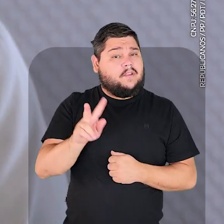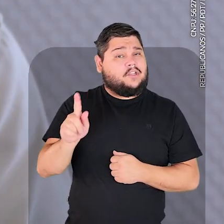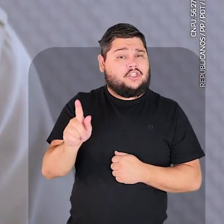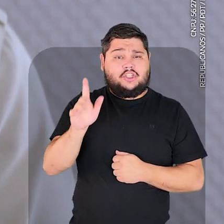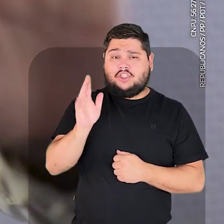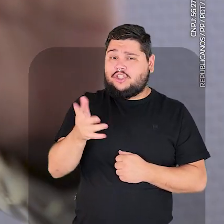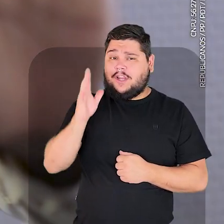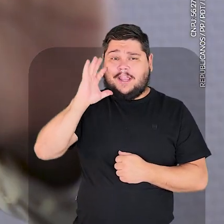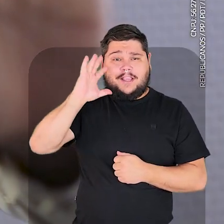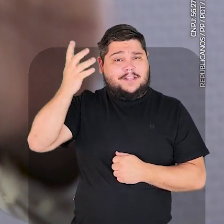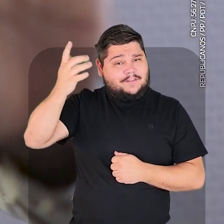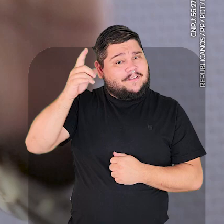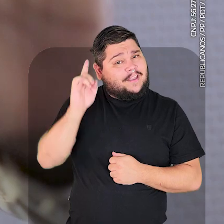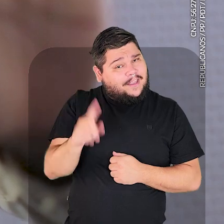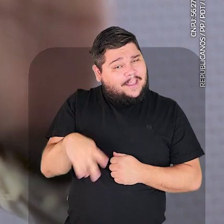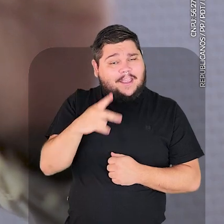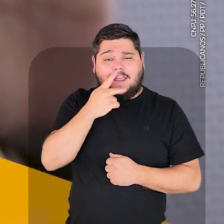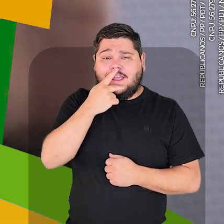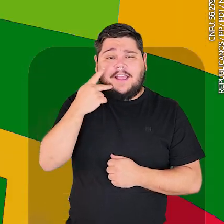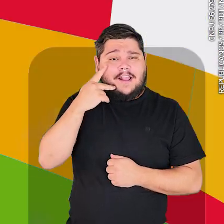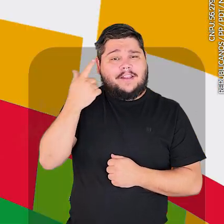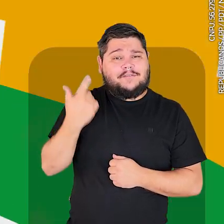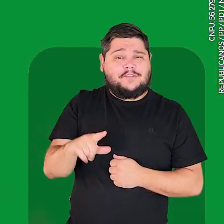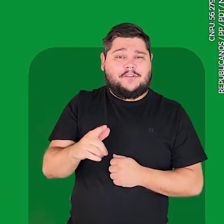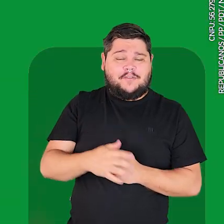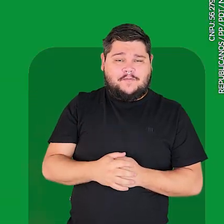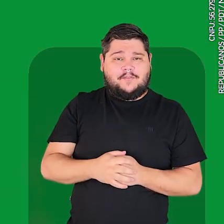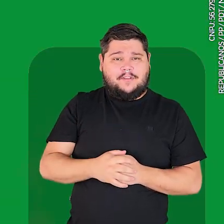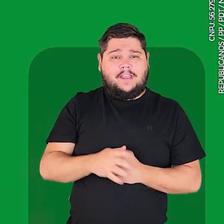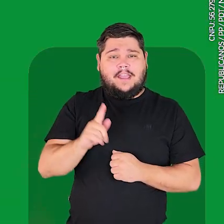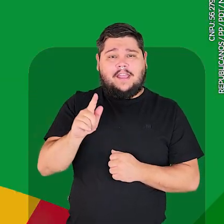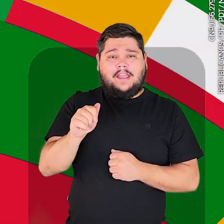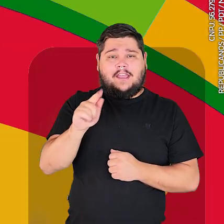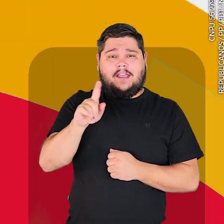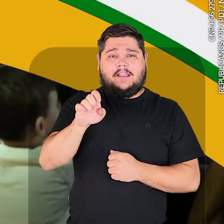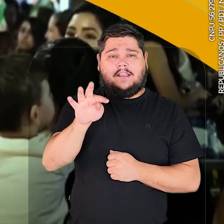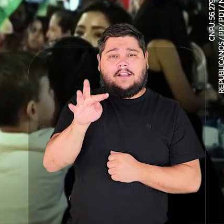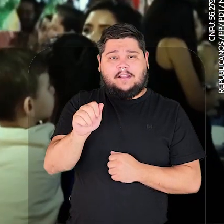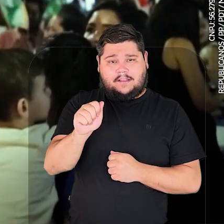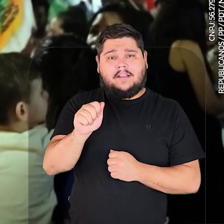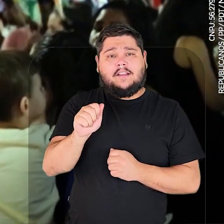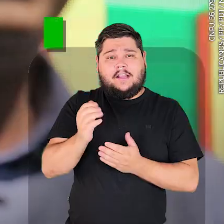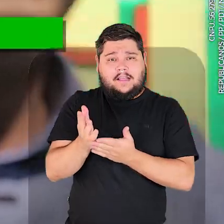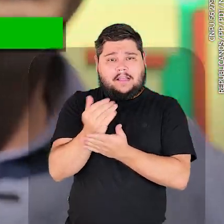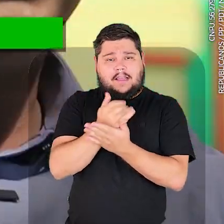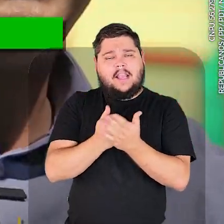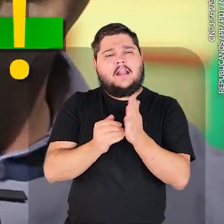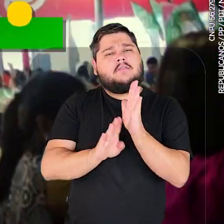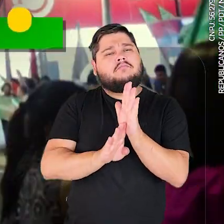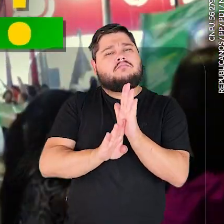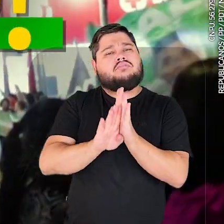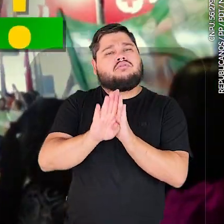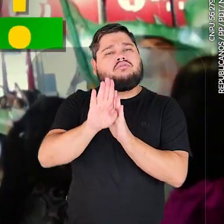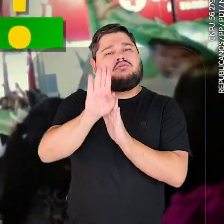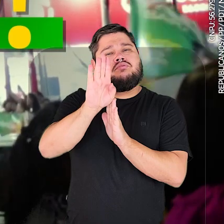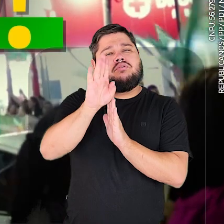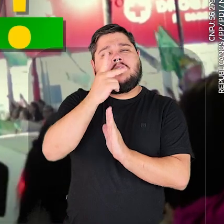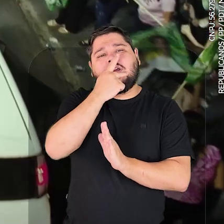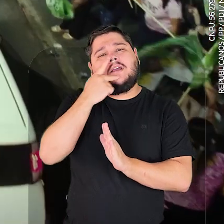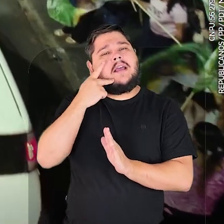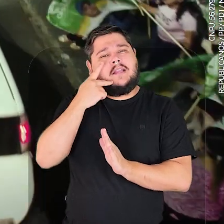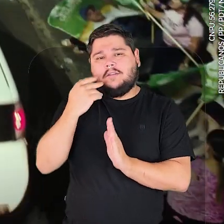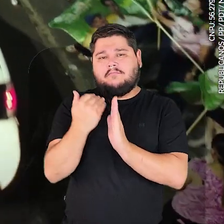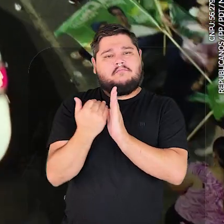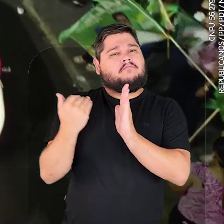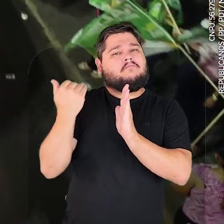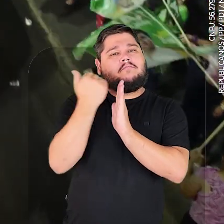Baracate, 15 para prefeito de Varzé Grande. Varzé Grande já decidiu. É Calil de novo. O